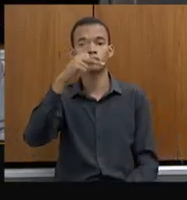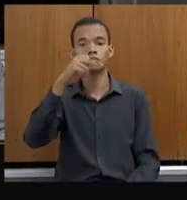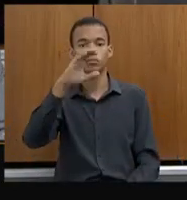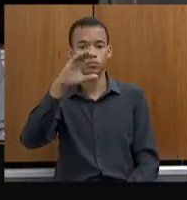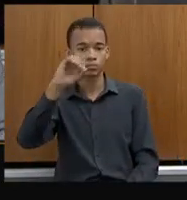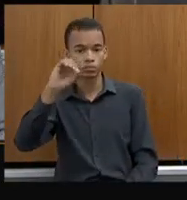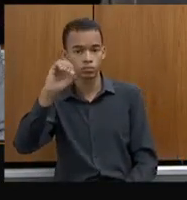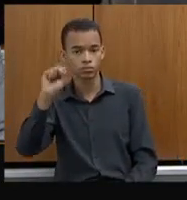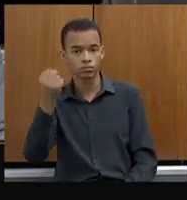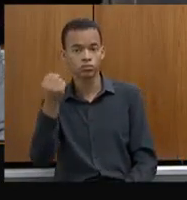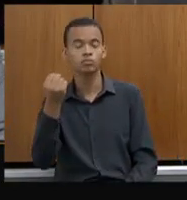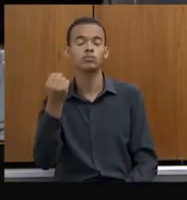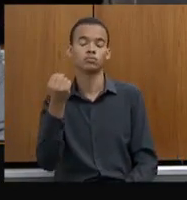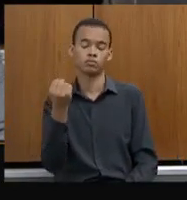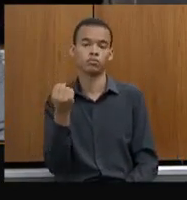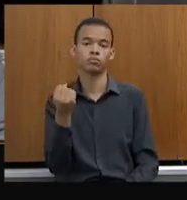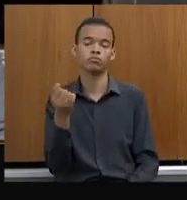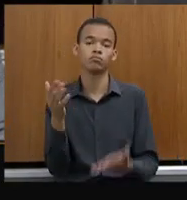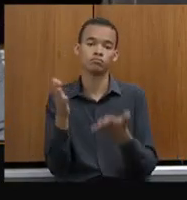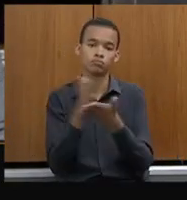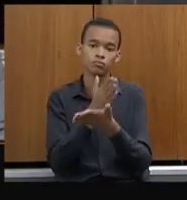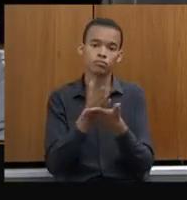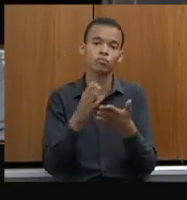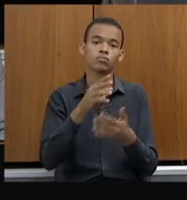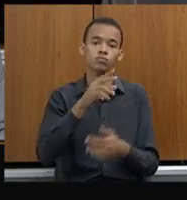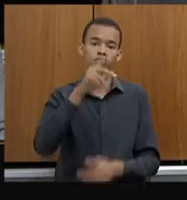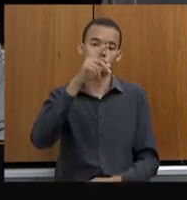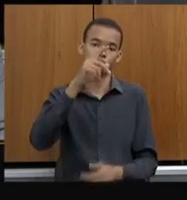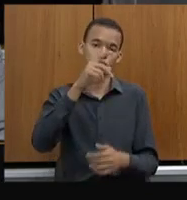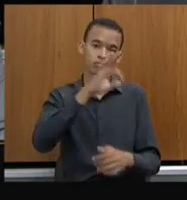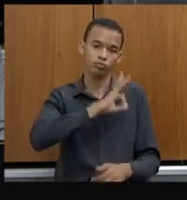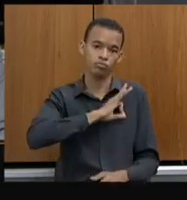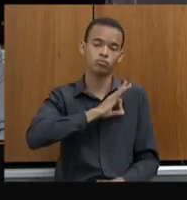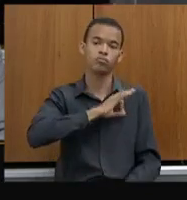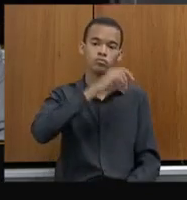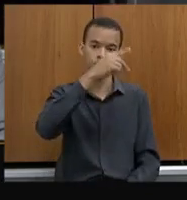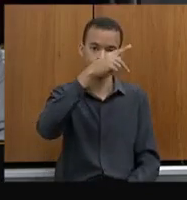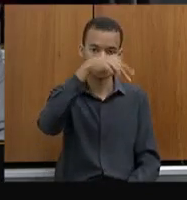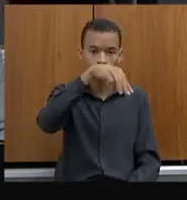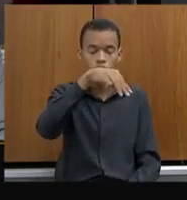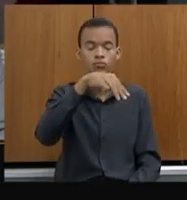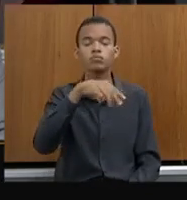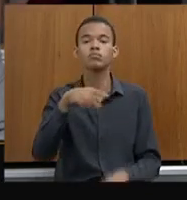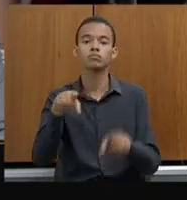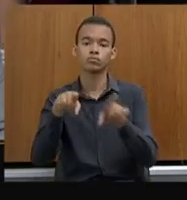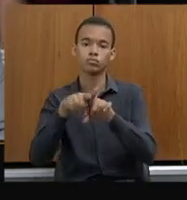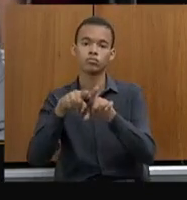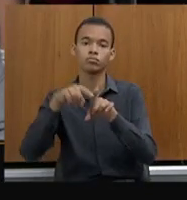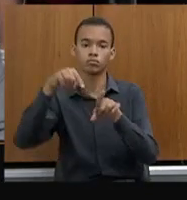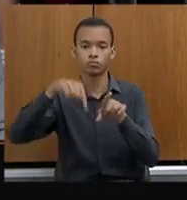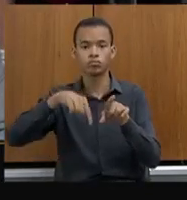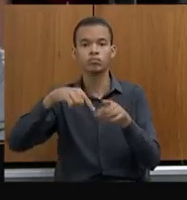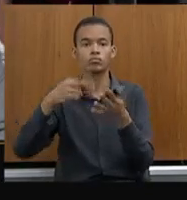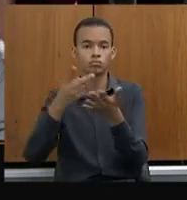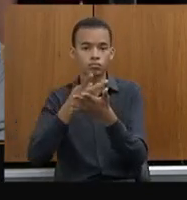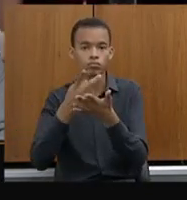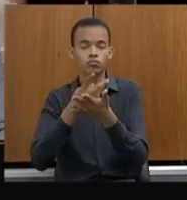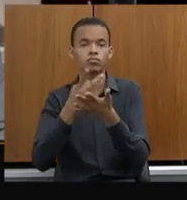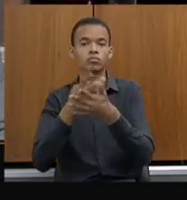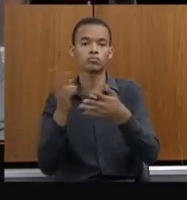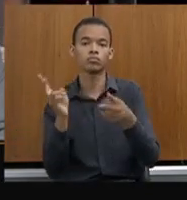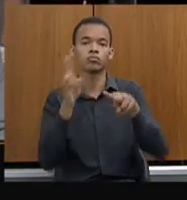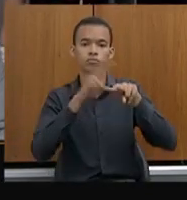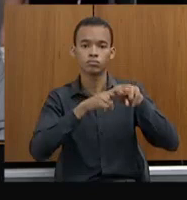em algumas situações pela Polícia Militar, em todos os casos de apreensão em delito de menor potencial afetivo.